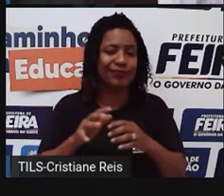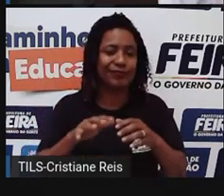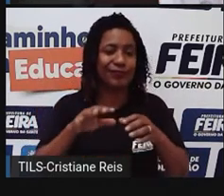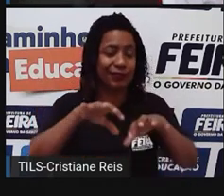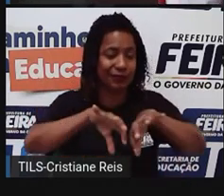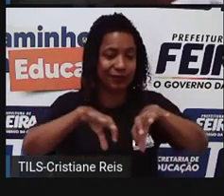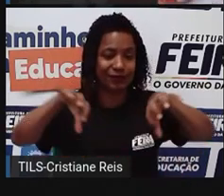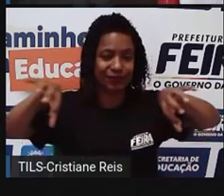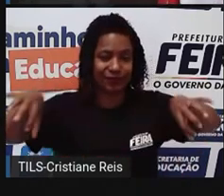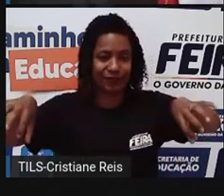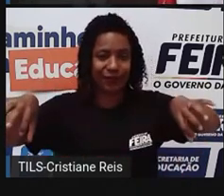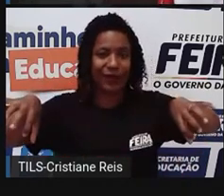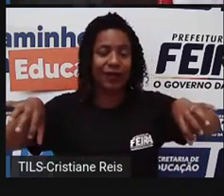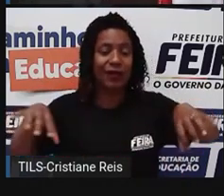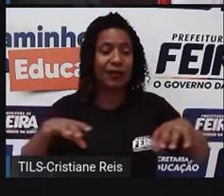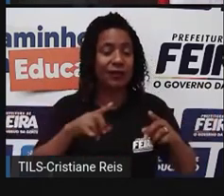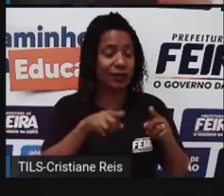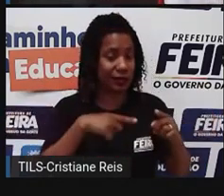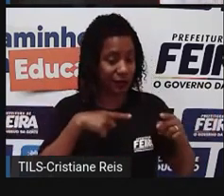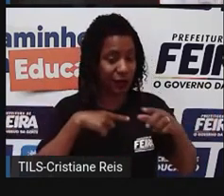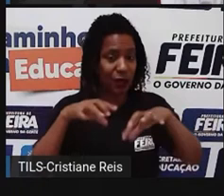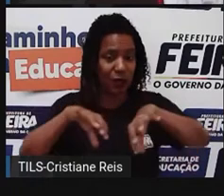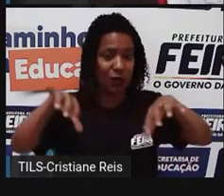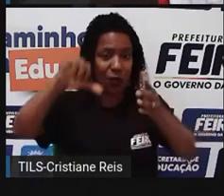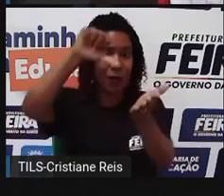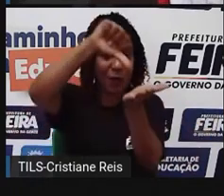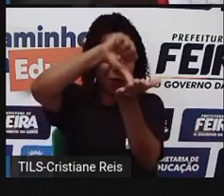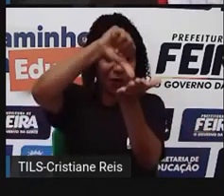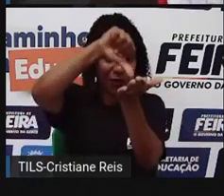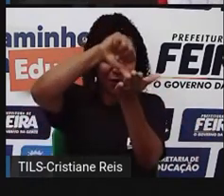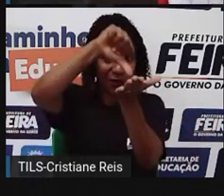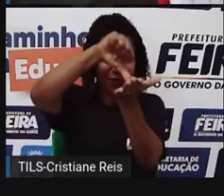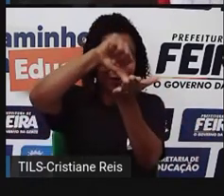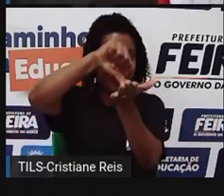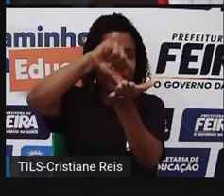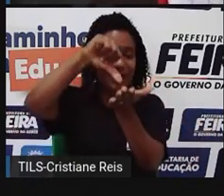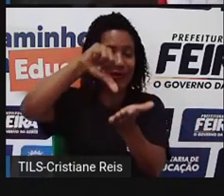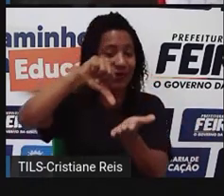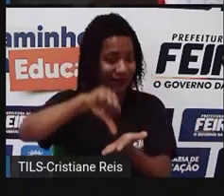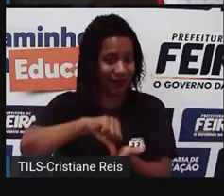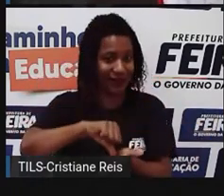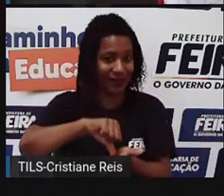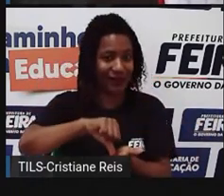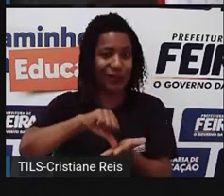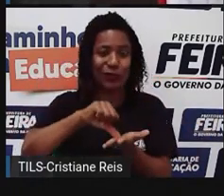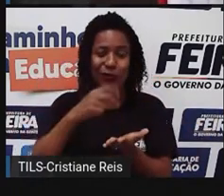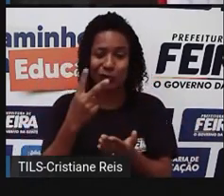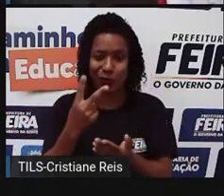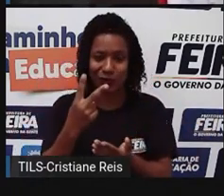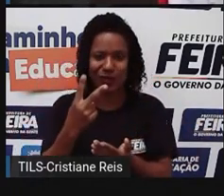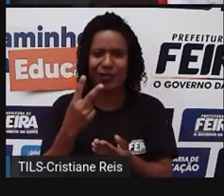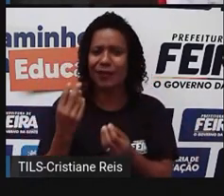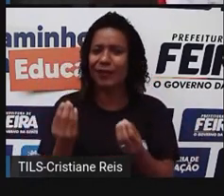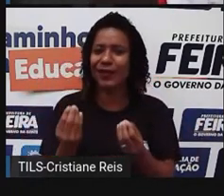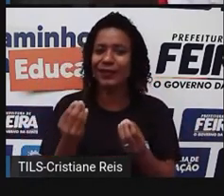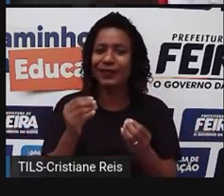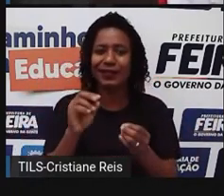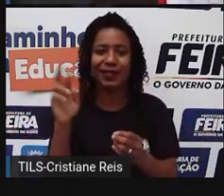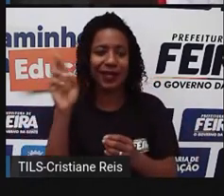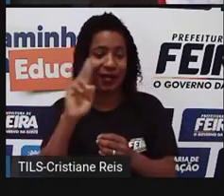Estados Unidos representando os países capitalistas, e a União Soviética representando os países socialistas, né.